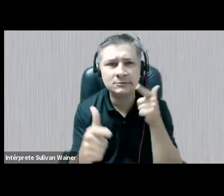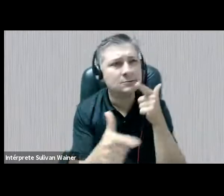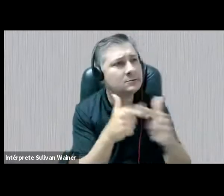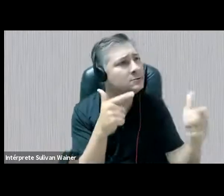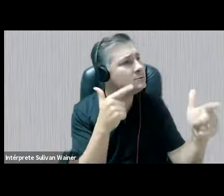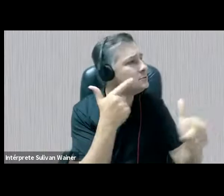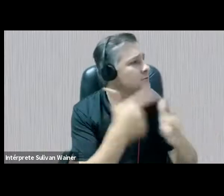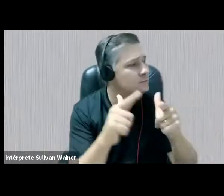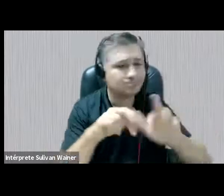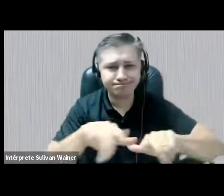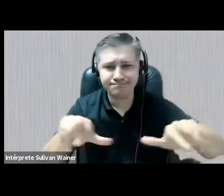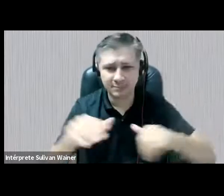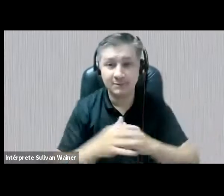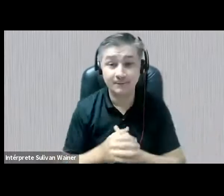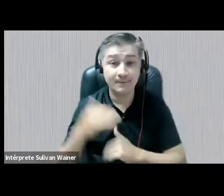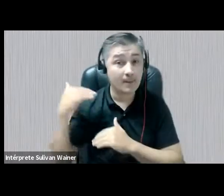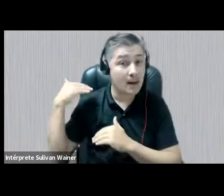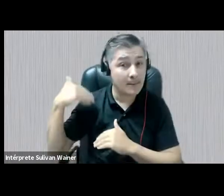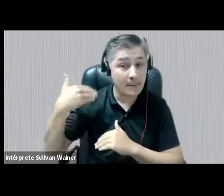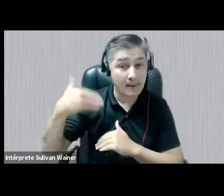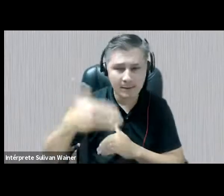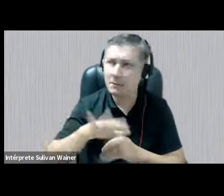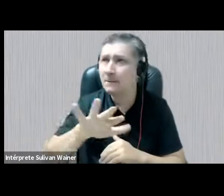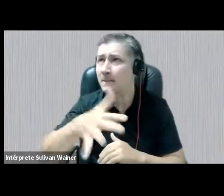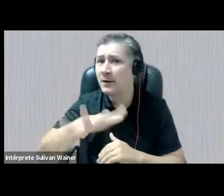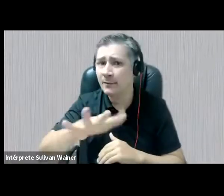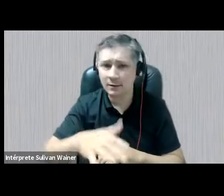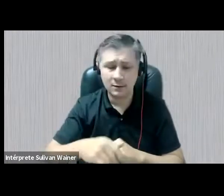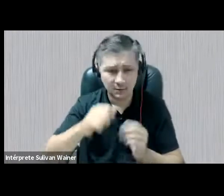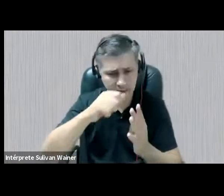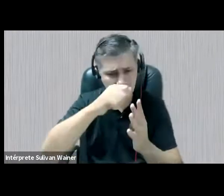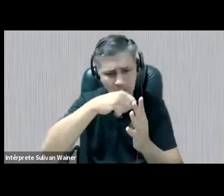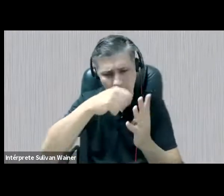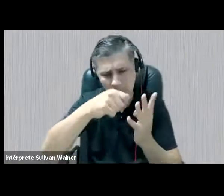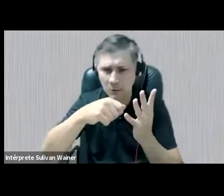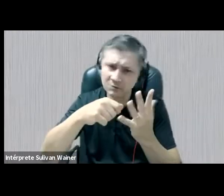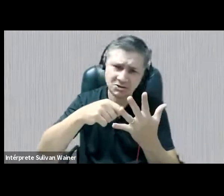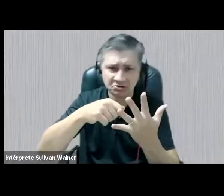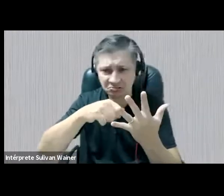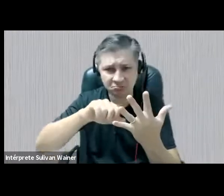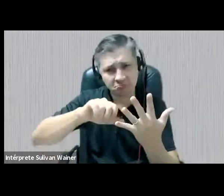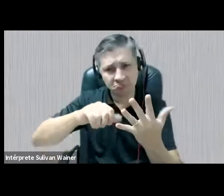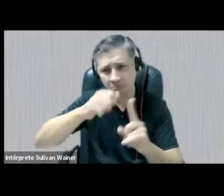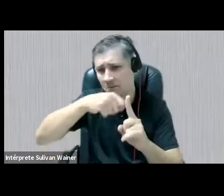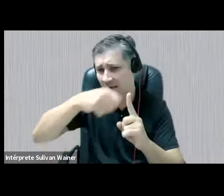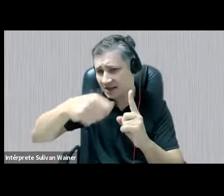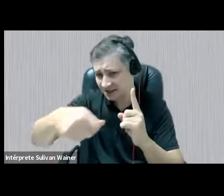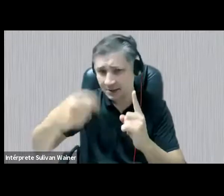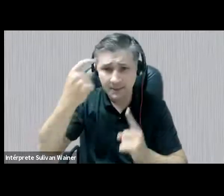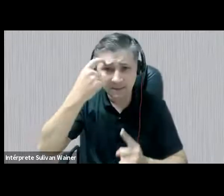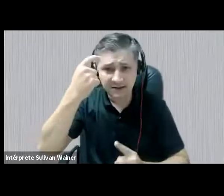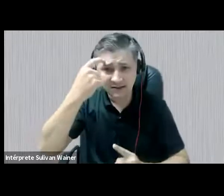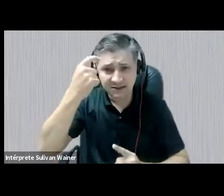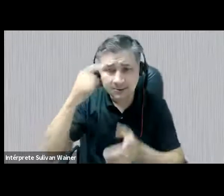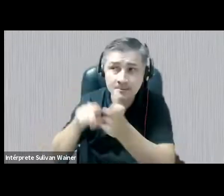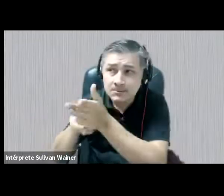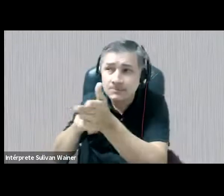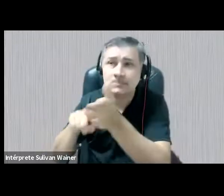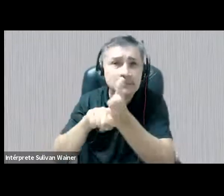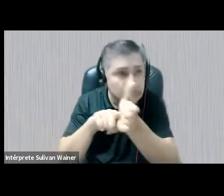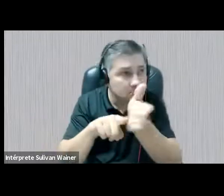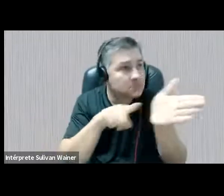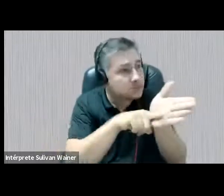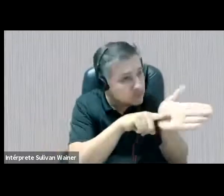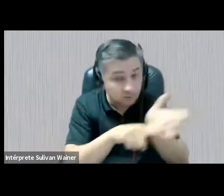e ao longo de mais ou menos quatro, cinco meses, tentamos fazer essas pesquisas, eu acho que isso é um